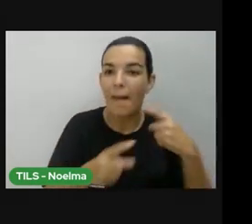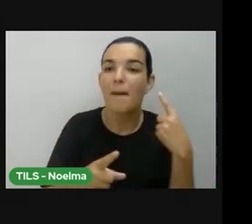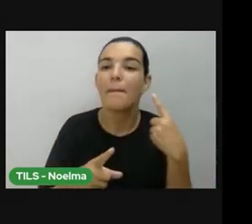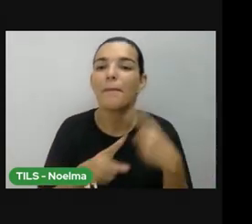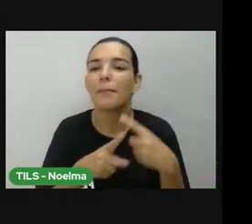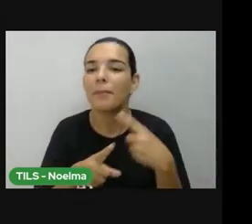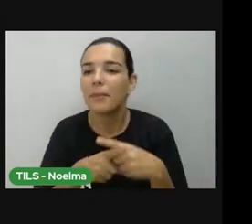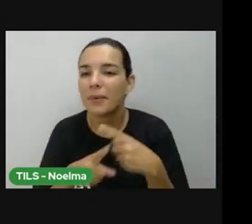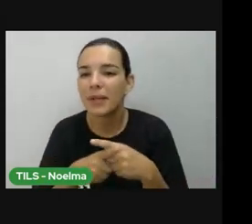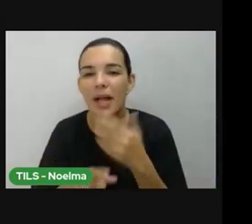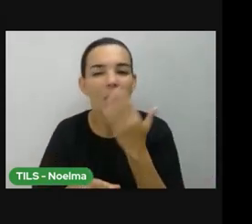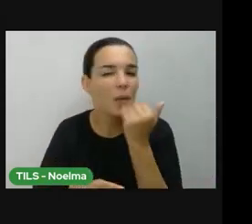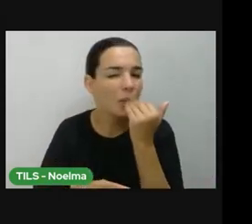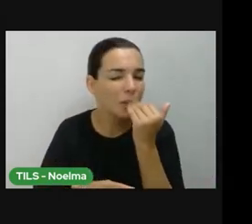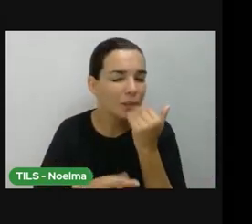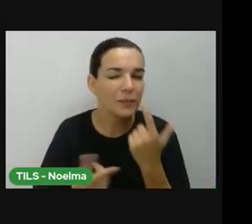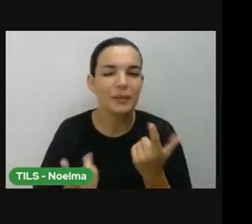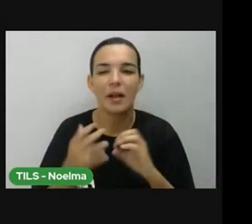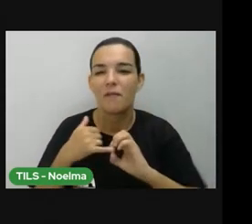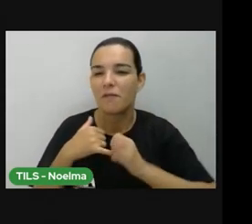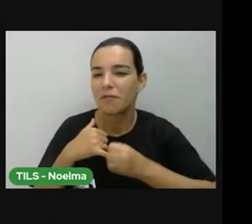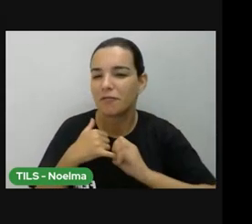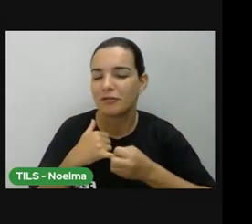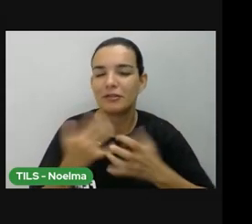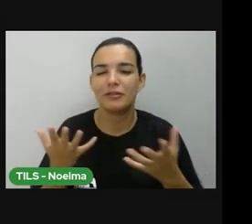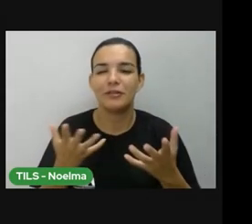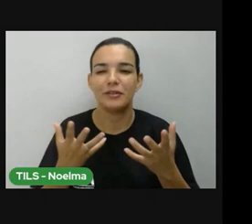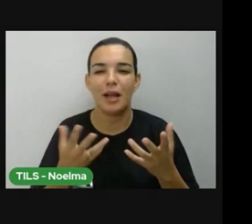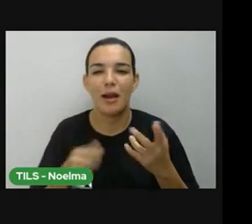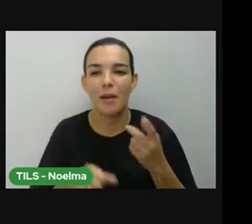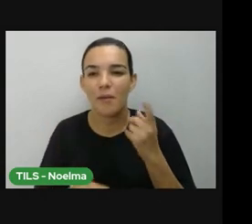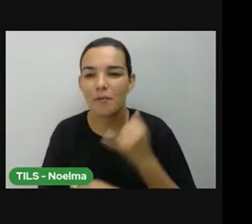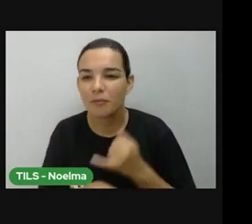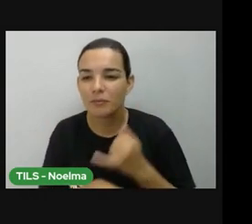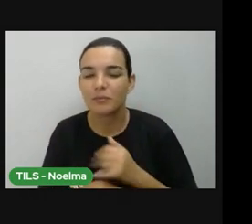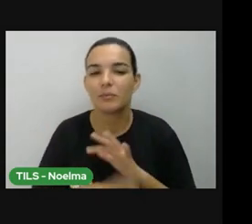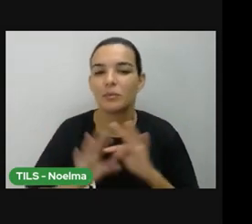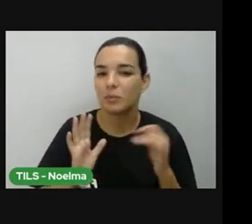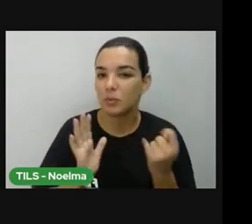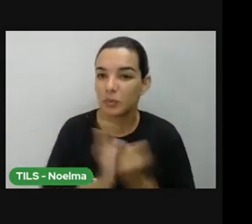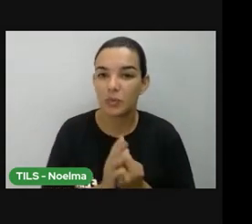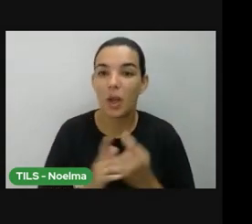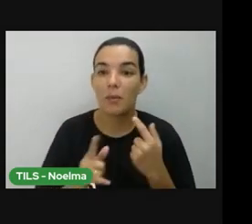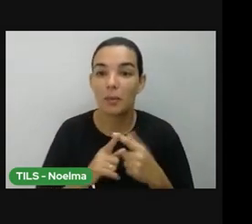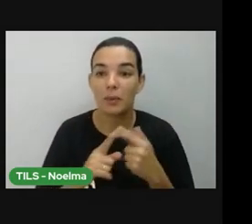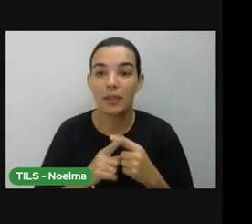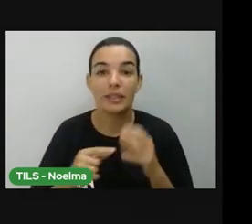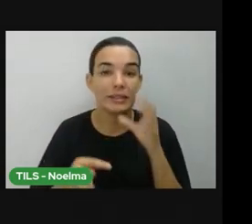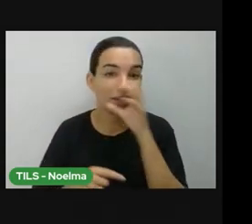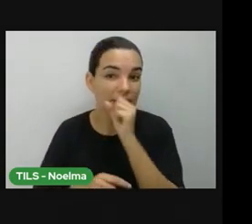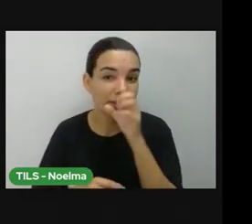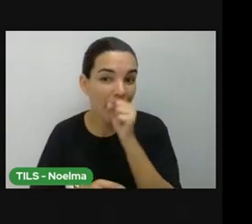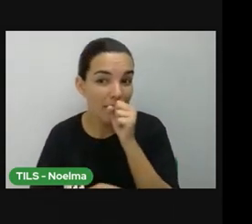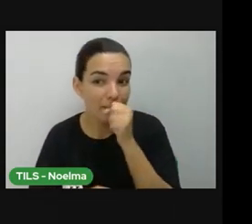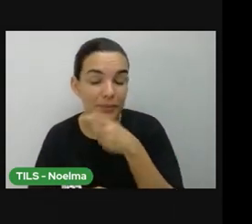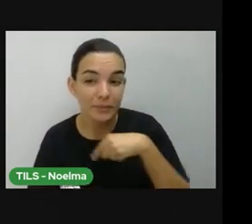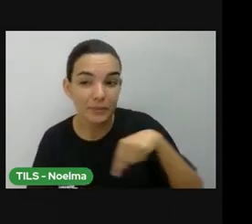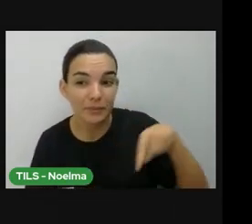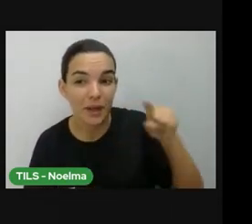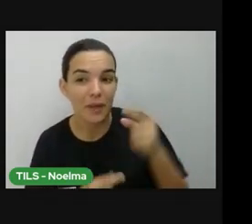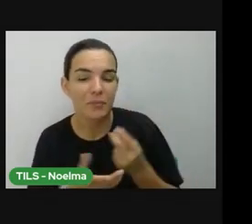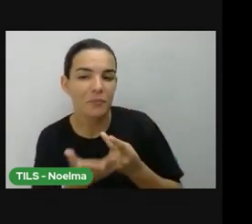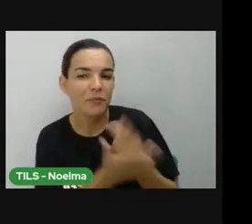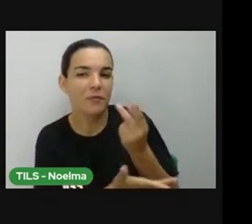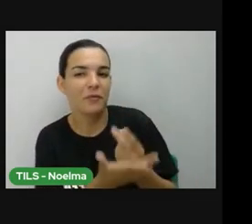caminhão, já tinha quem tomasse conta para vender, para ter responsabilidade mesmo, e com isso, veio um trabalho. E tudo